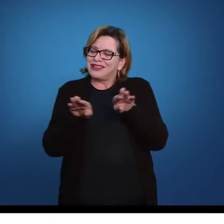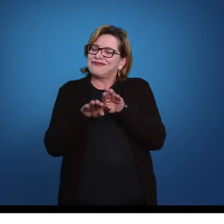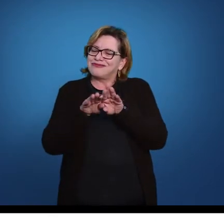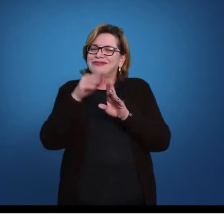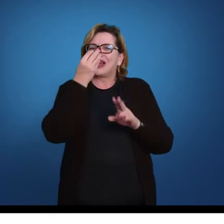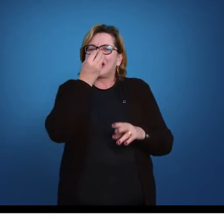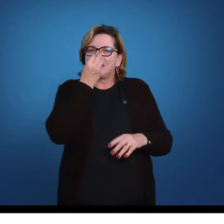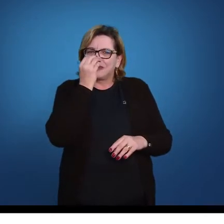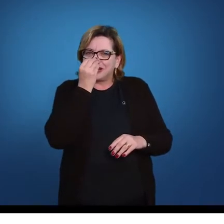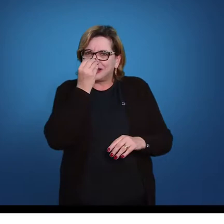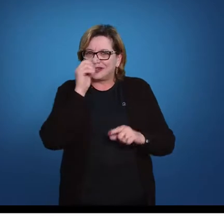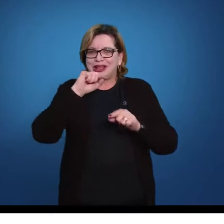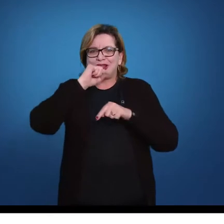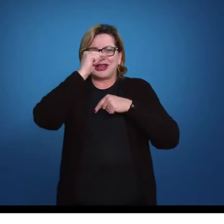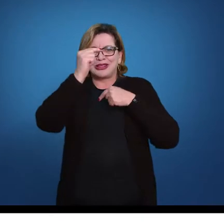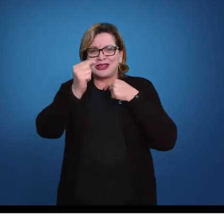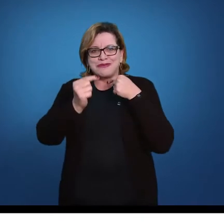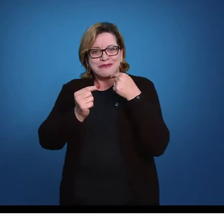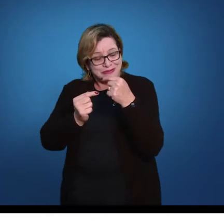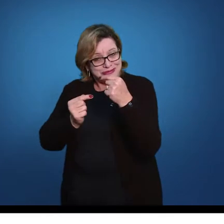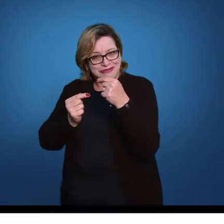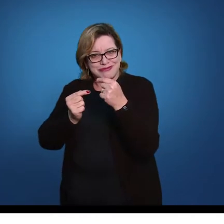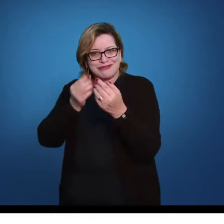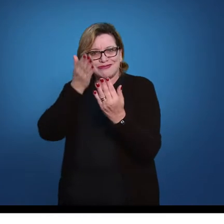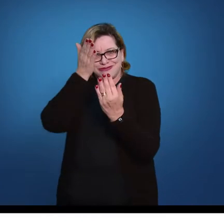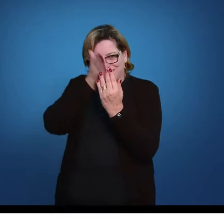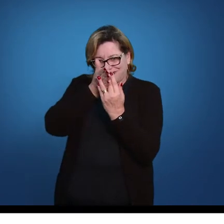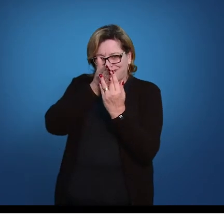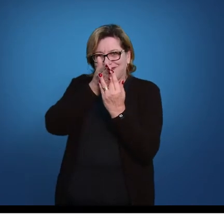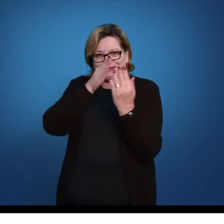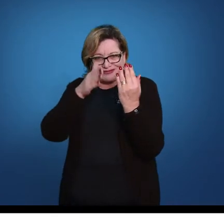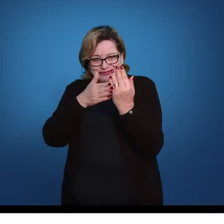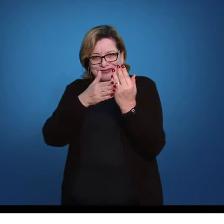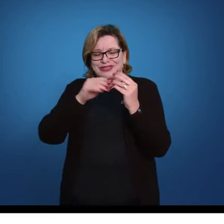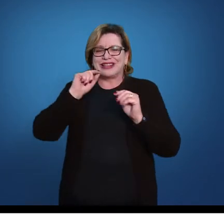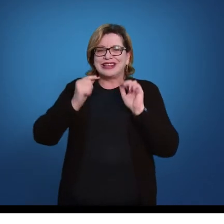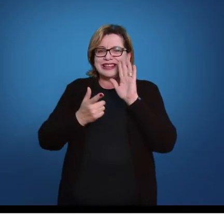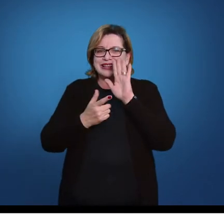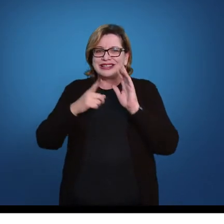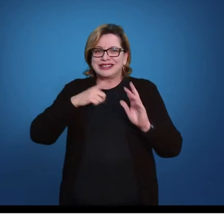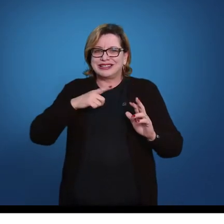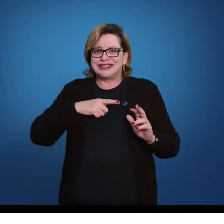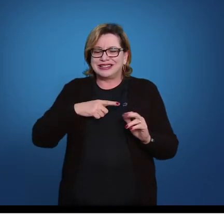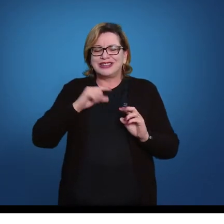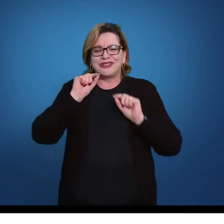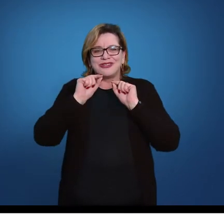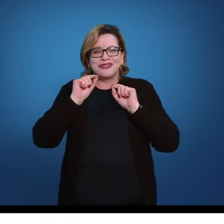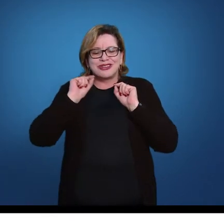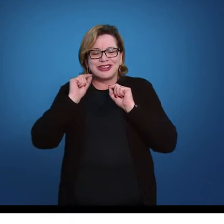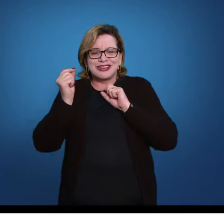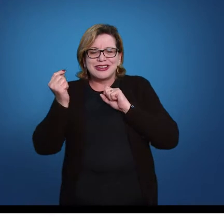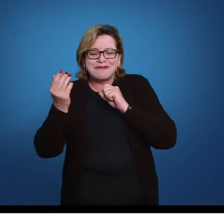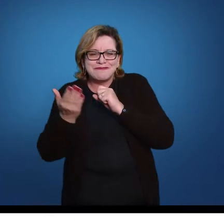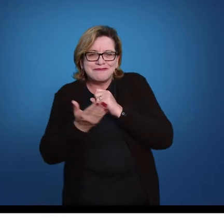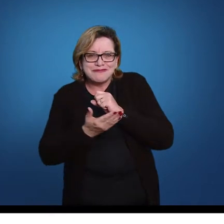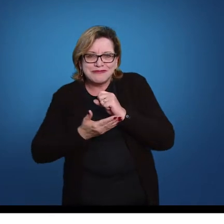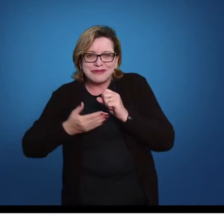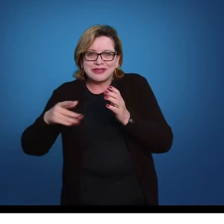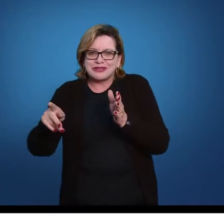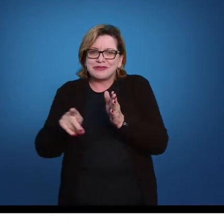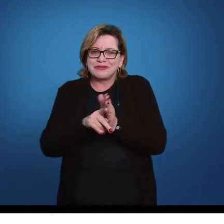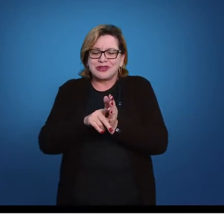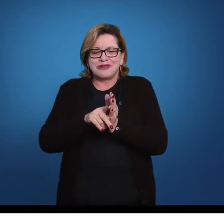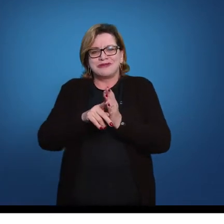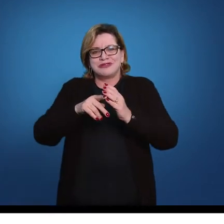Na segunda parte do espetáculo era em que aparecia o elemento essencial do circo